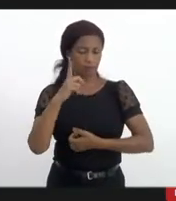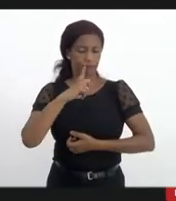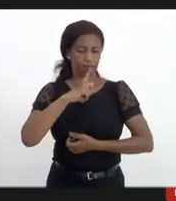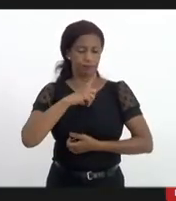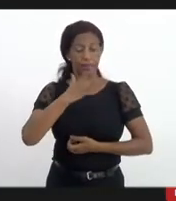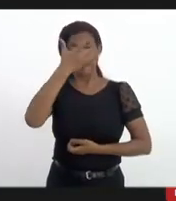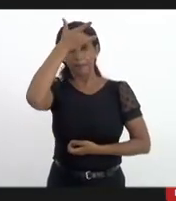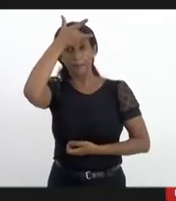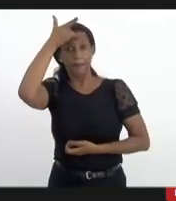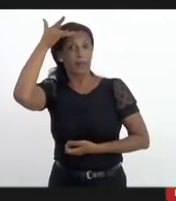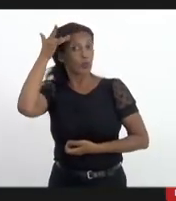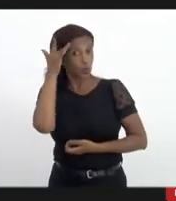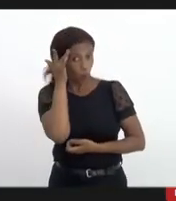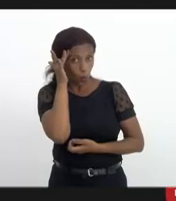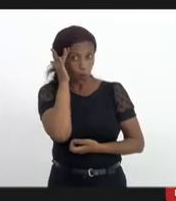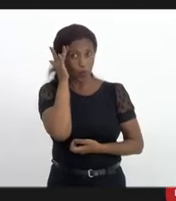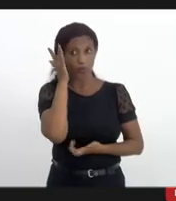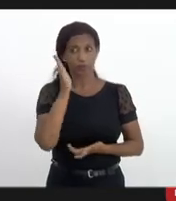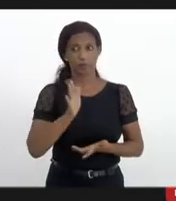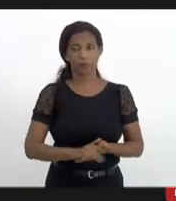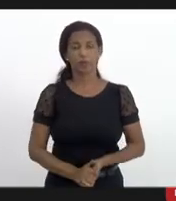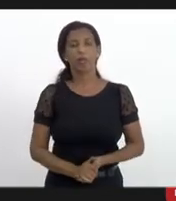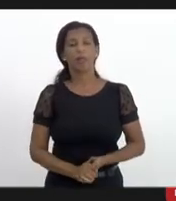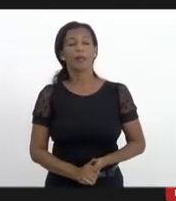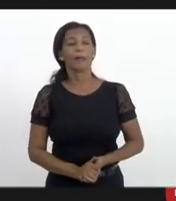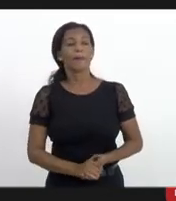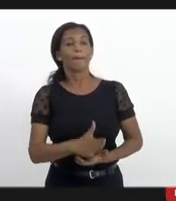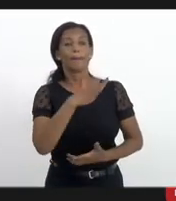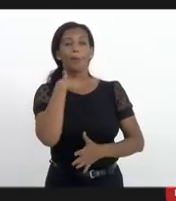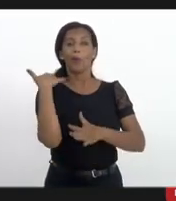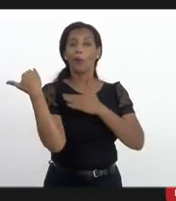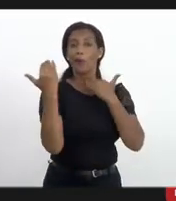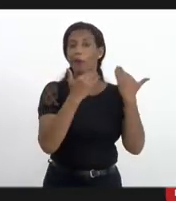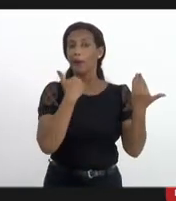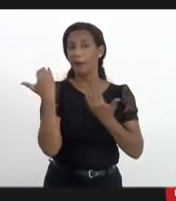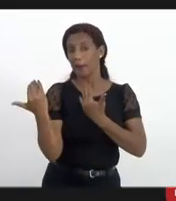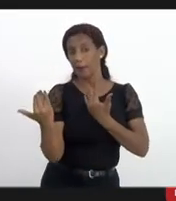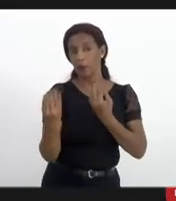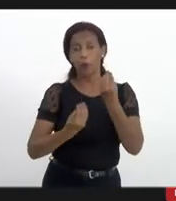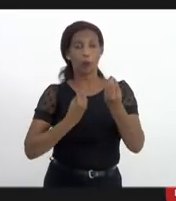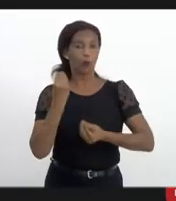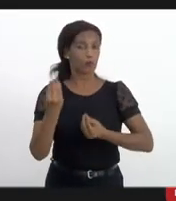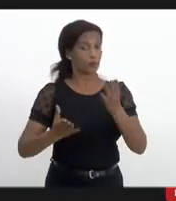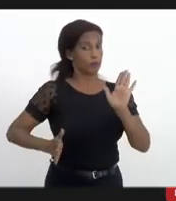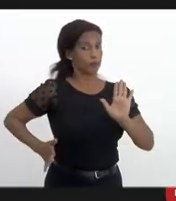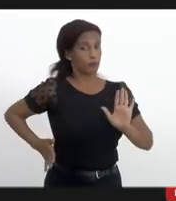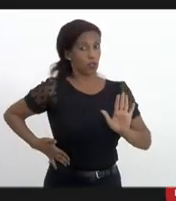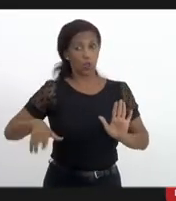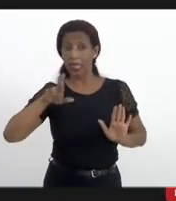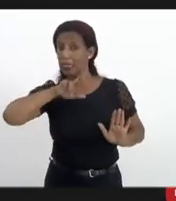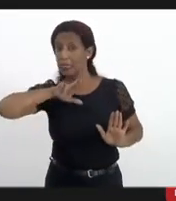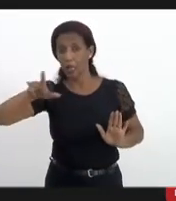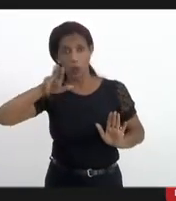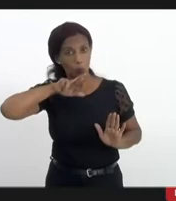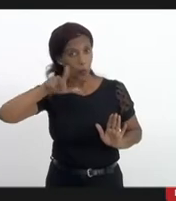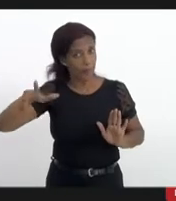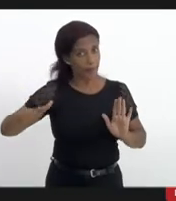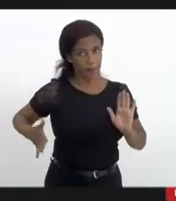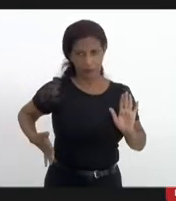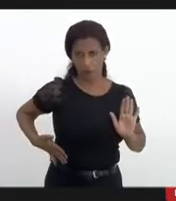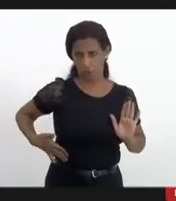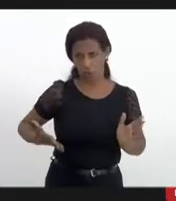pessoas foram mortas como se fossem bandidos e que não eram bandidos